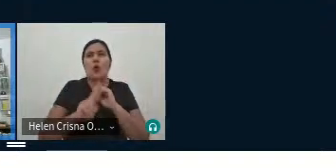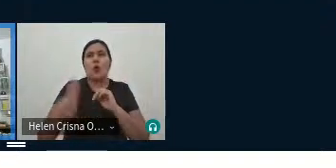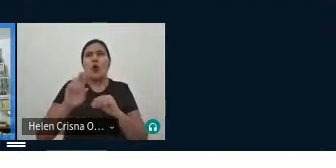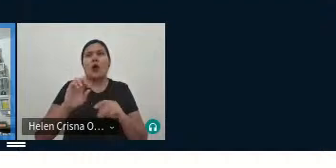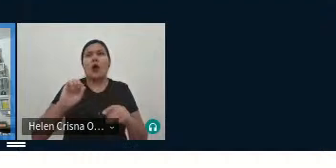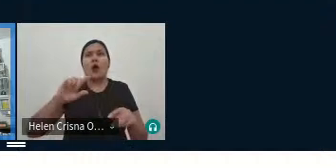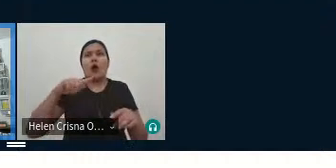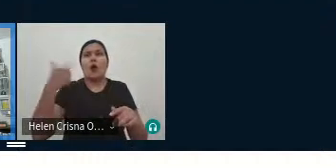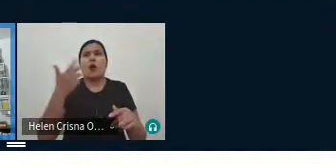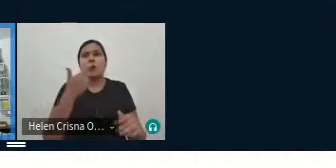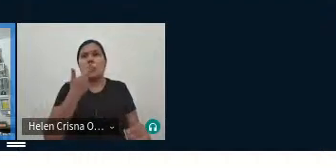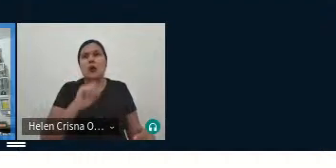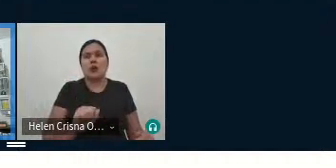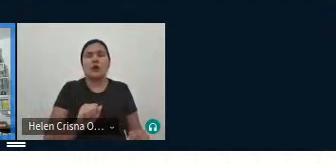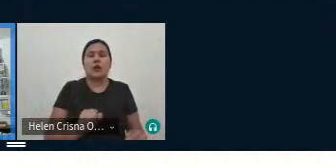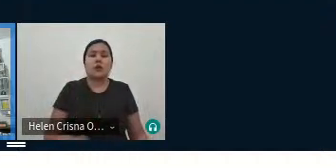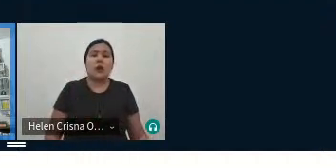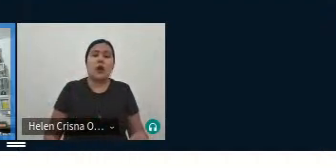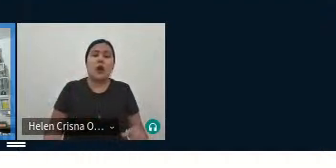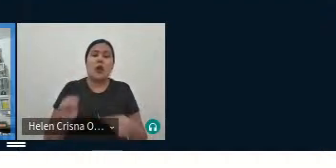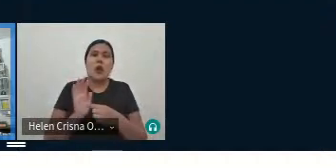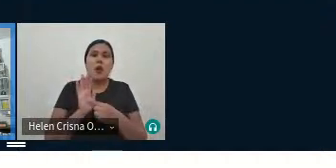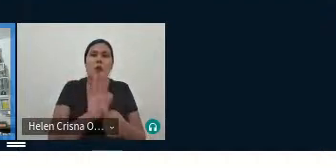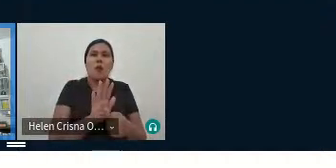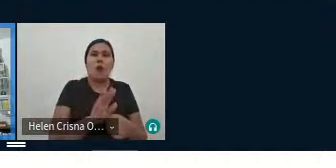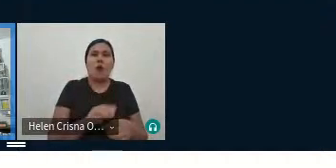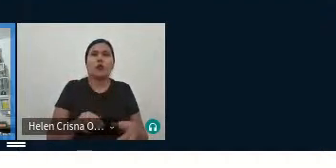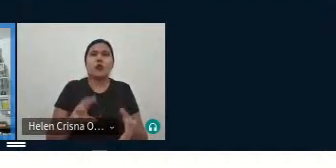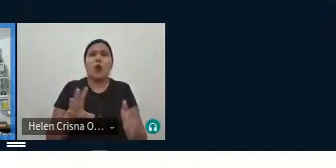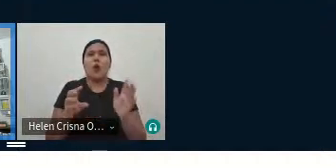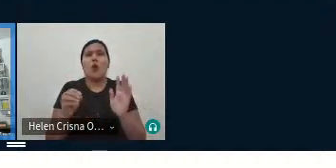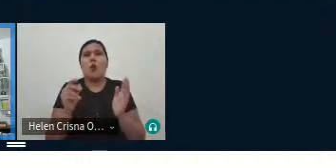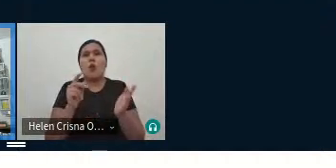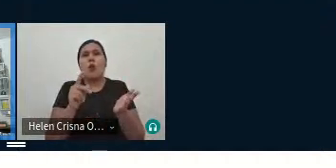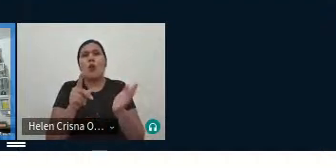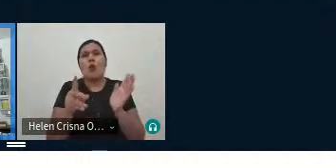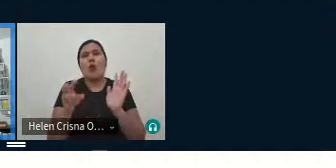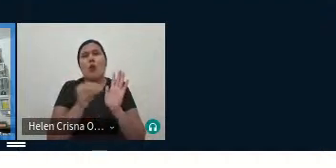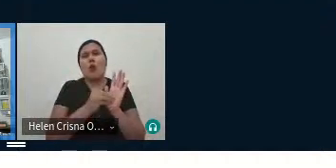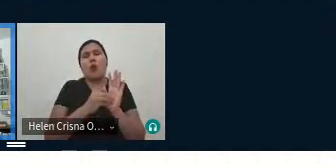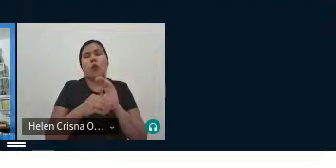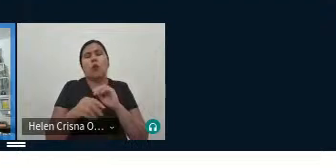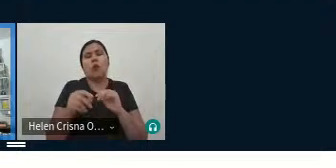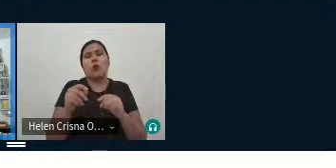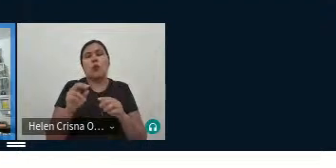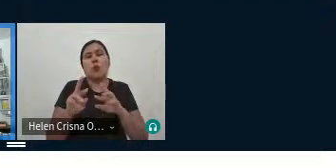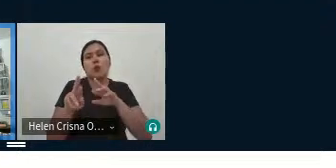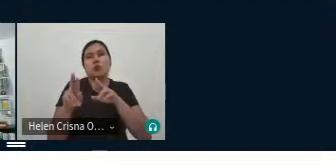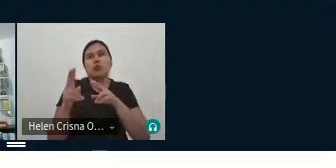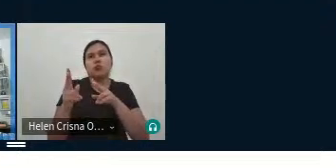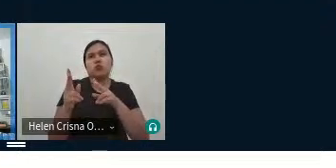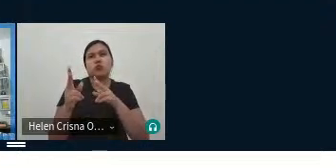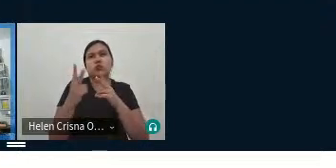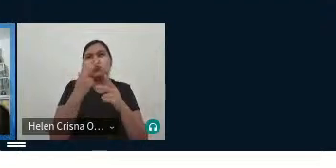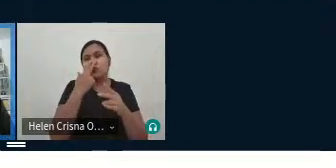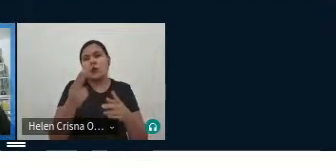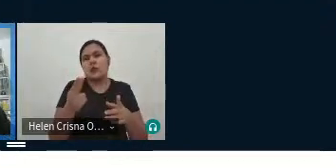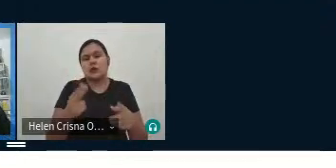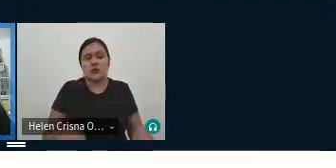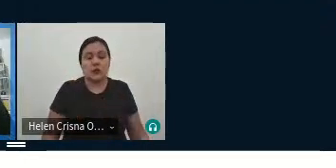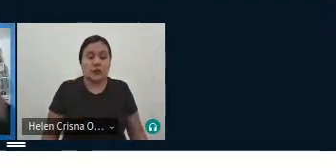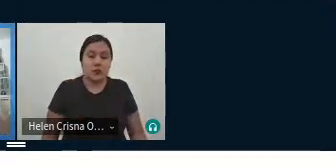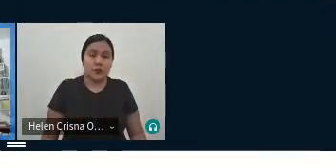que traz um elemento similar? Eu vou fazer uma domesticação da tradução? Por exemplo,